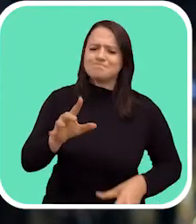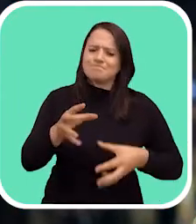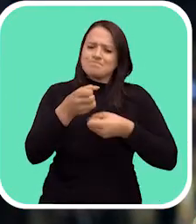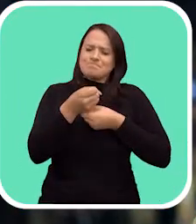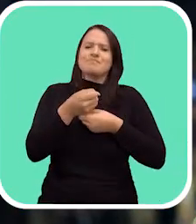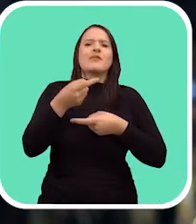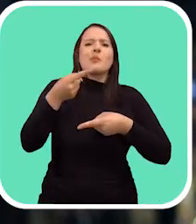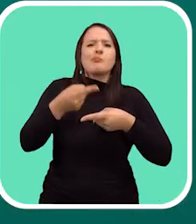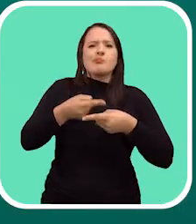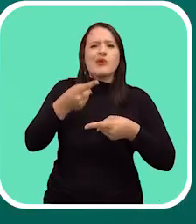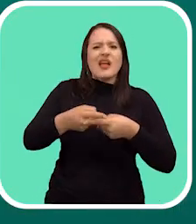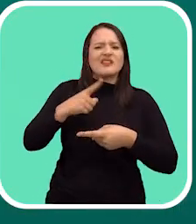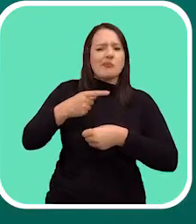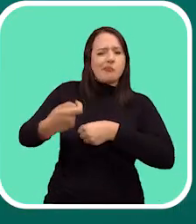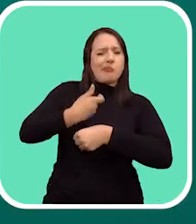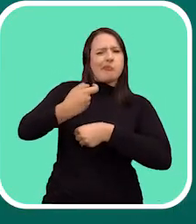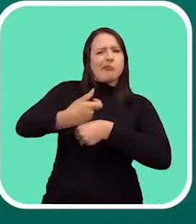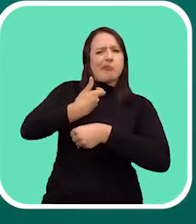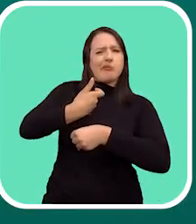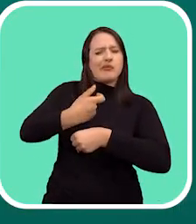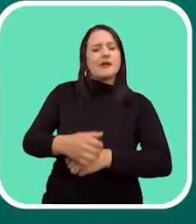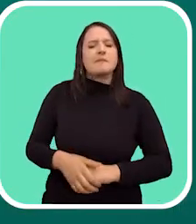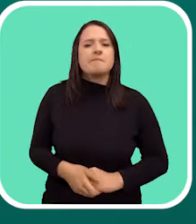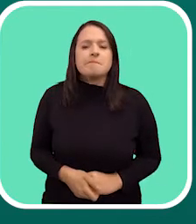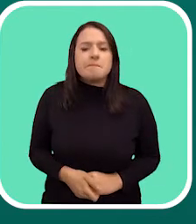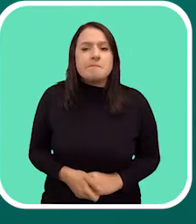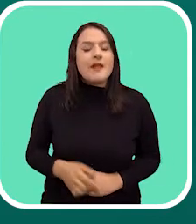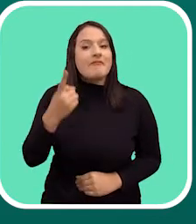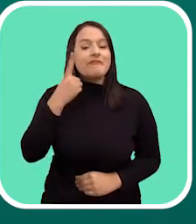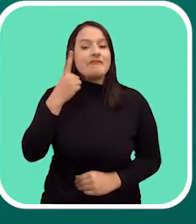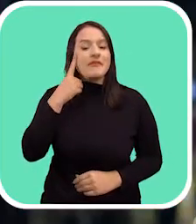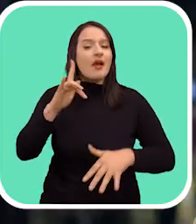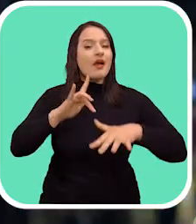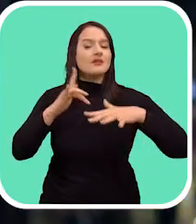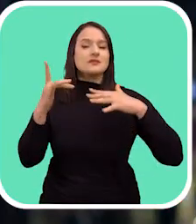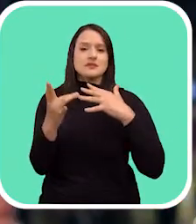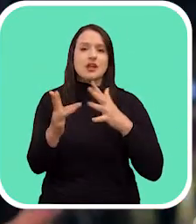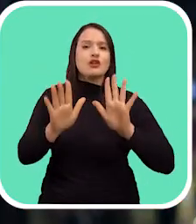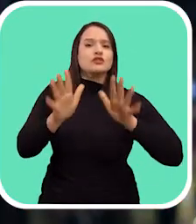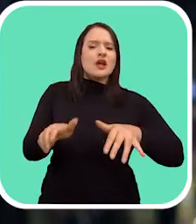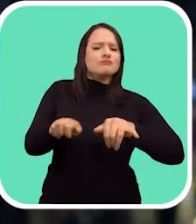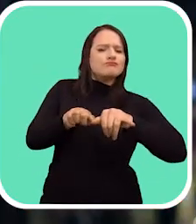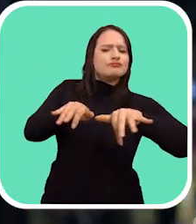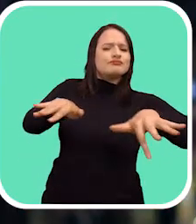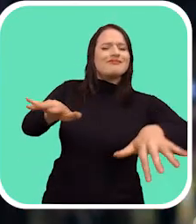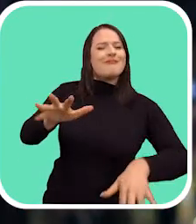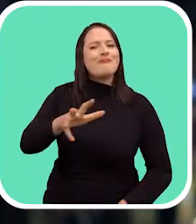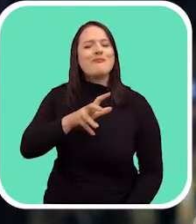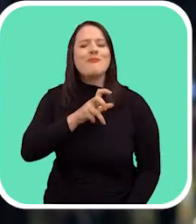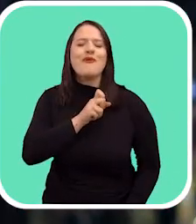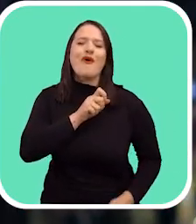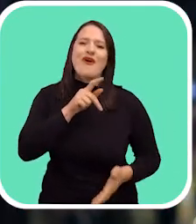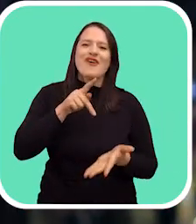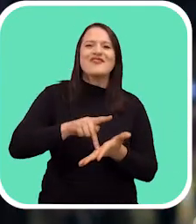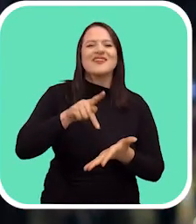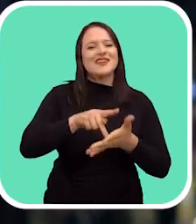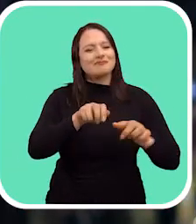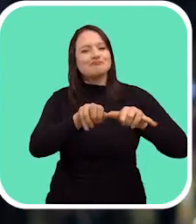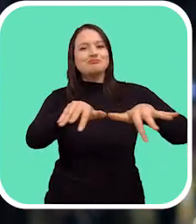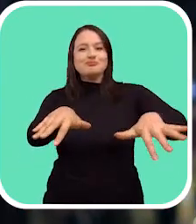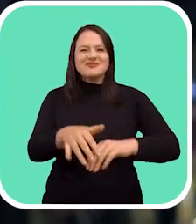news pra frente, porque as fake news passam você pra trás. Acesse minhas redes sociais e